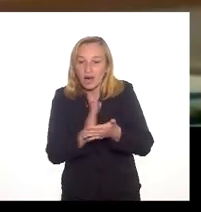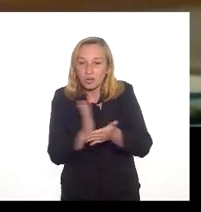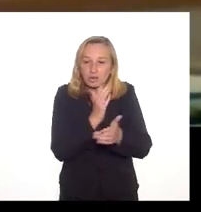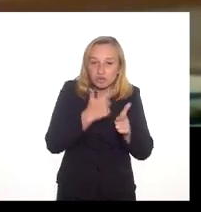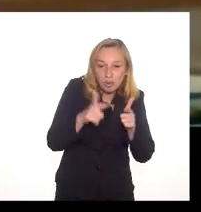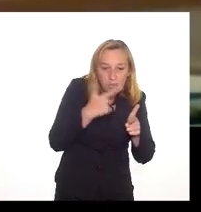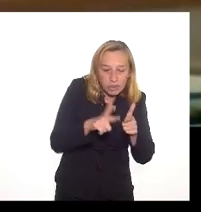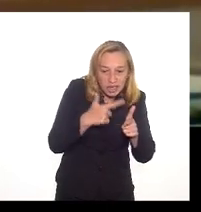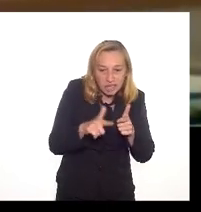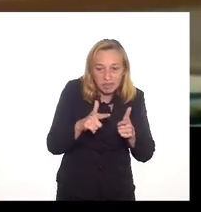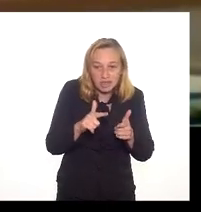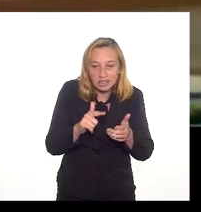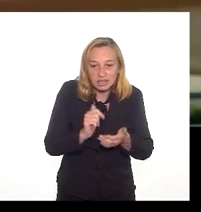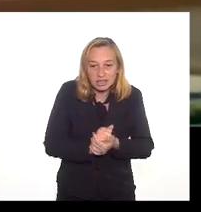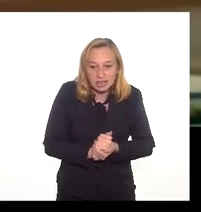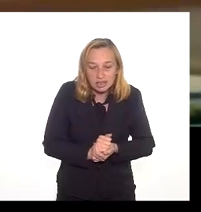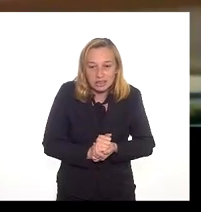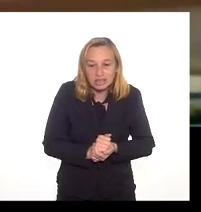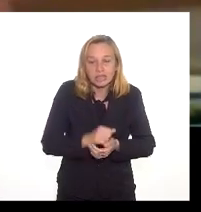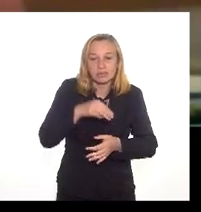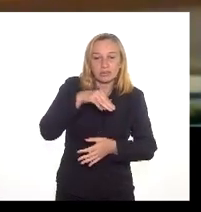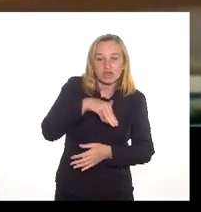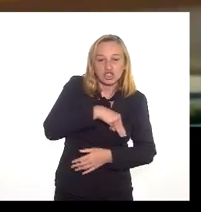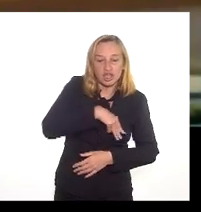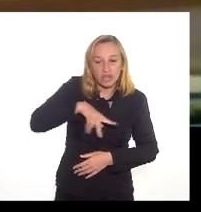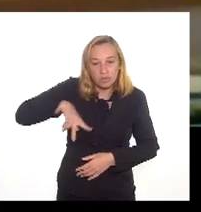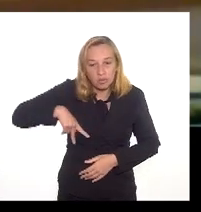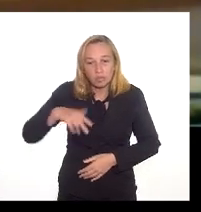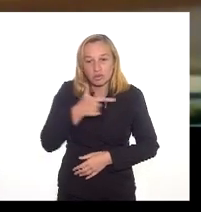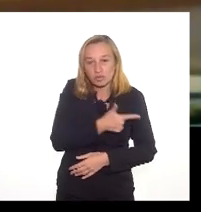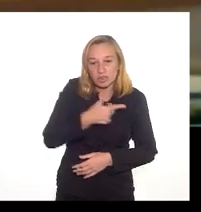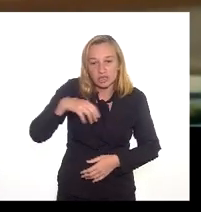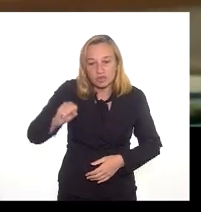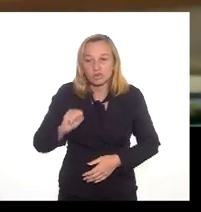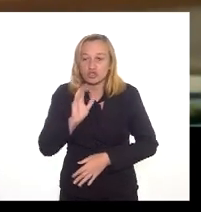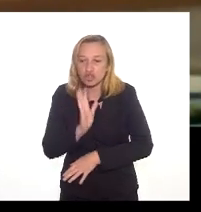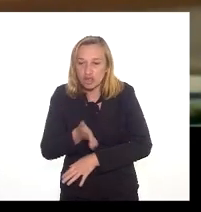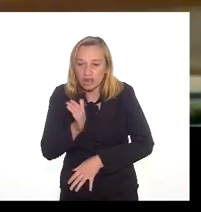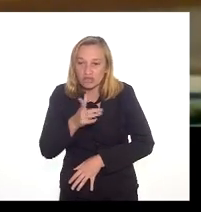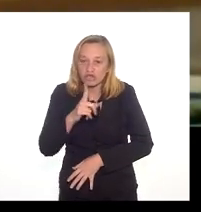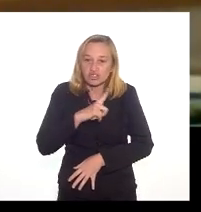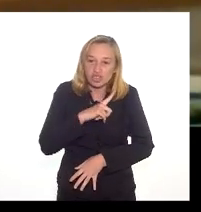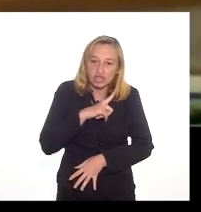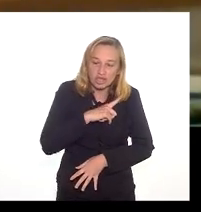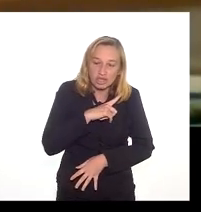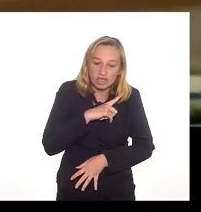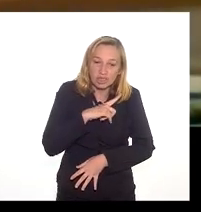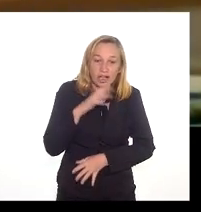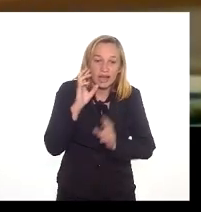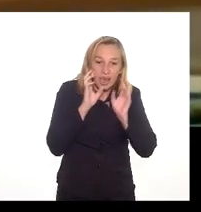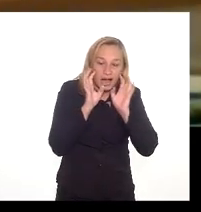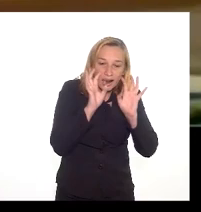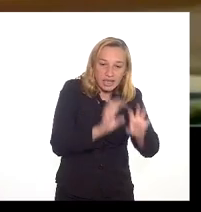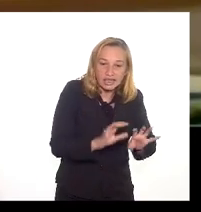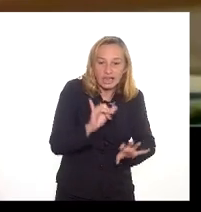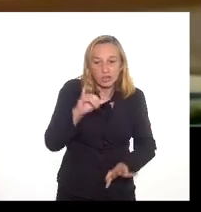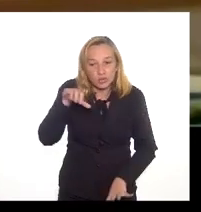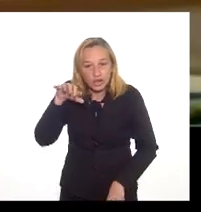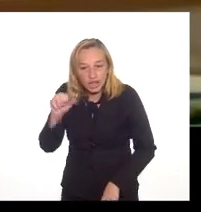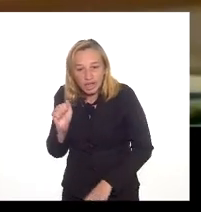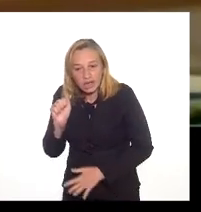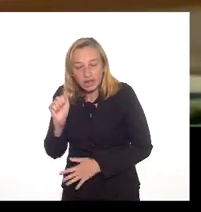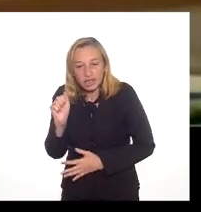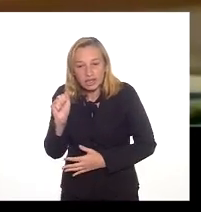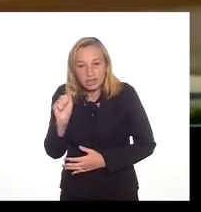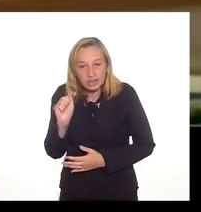evidentes. o Ministério Público em 2018 já havia alertado o INCRA de que